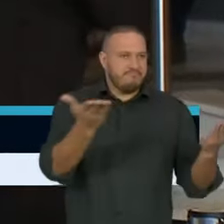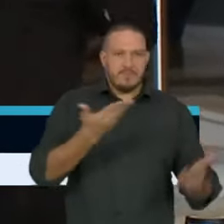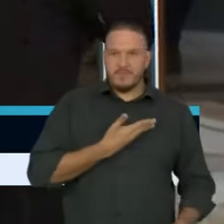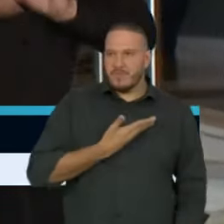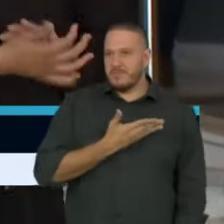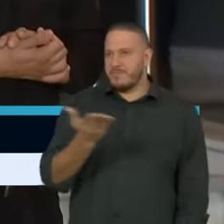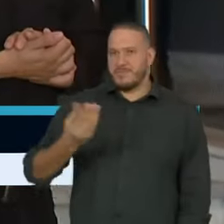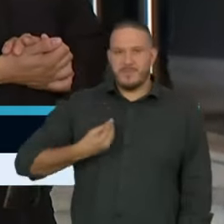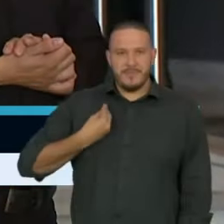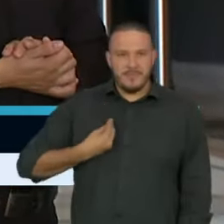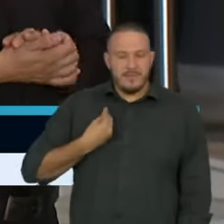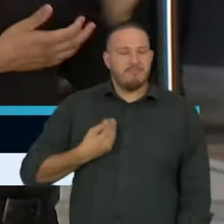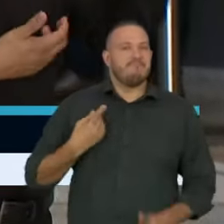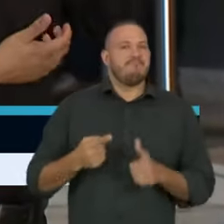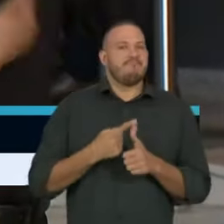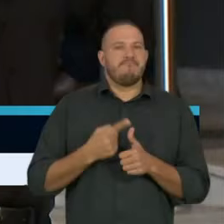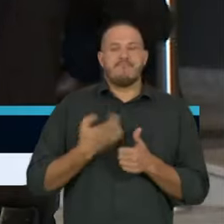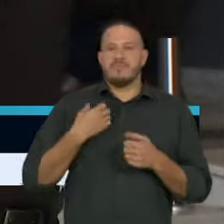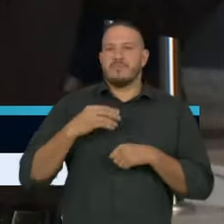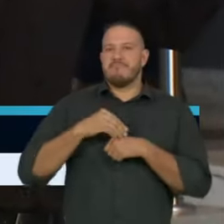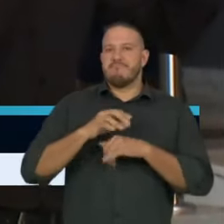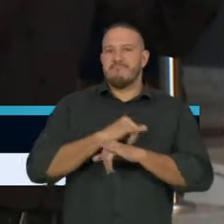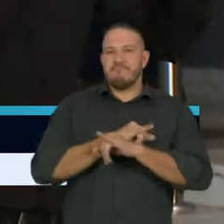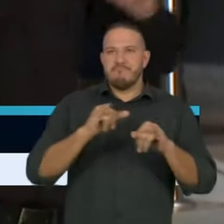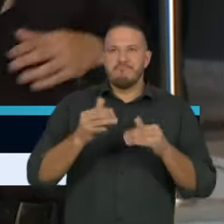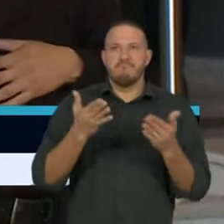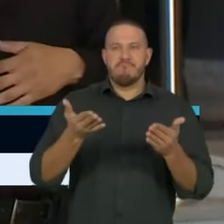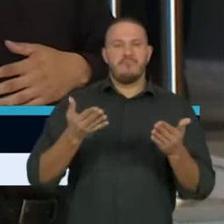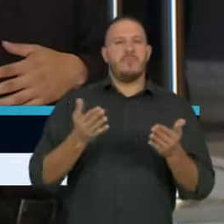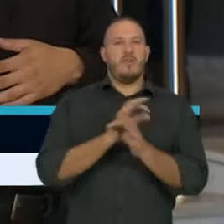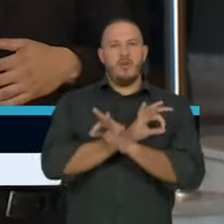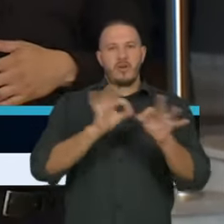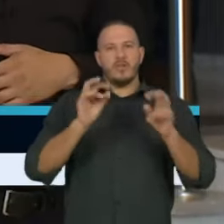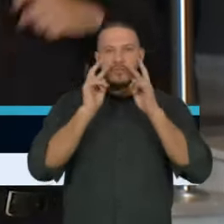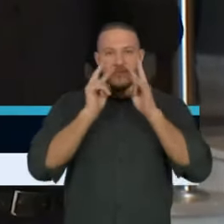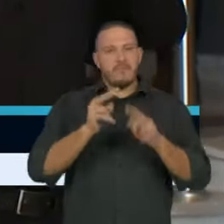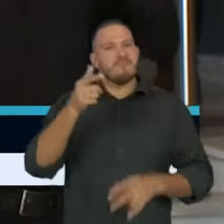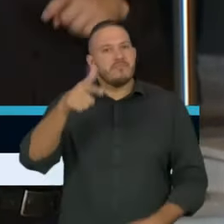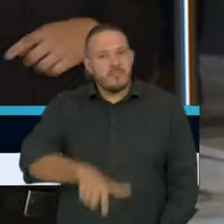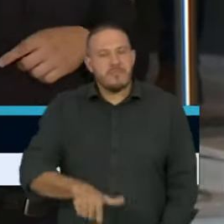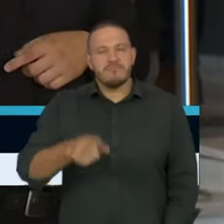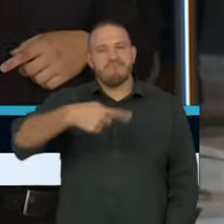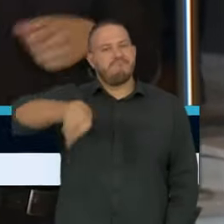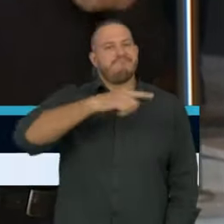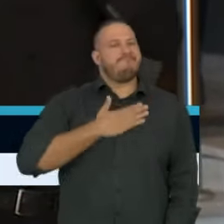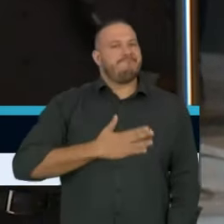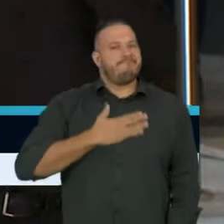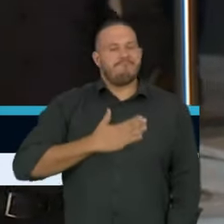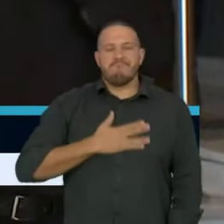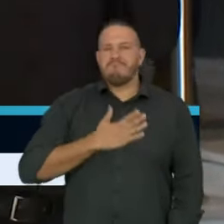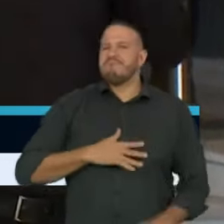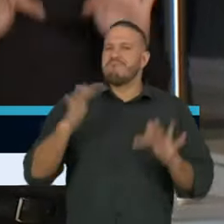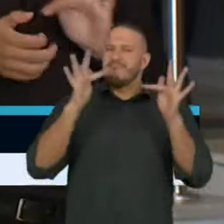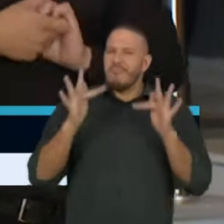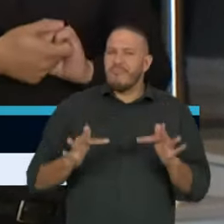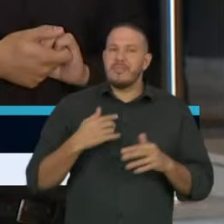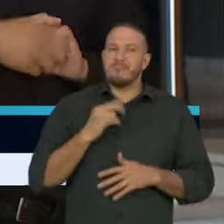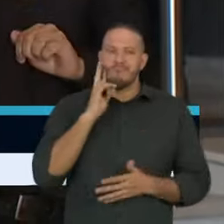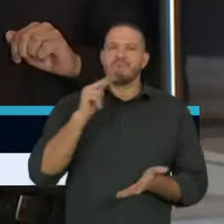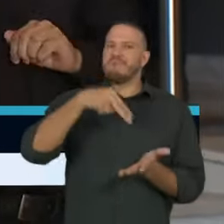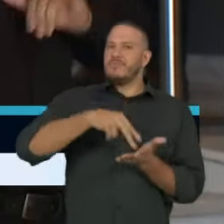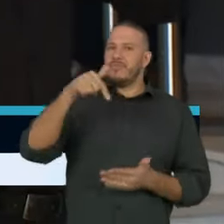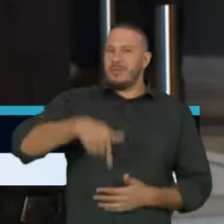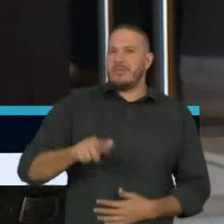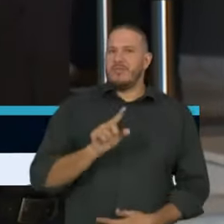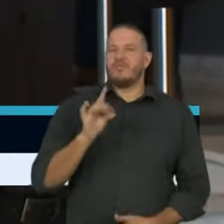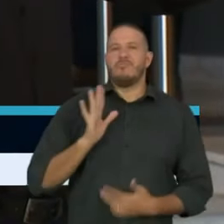Eu queria primeiro dizer que é ótimo ver o doutor Davi de volta, ficamos todos felizes. E estou falando aqui